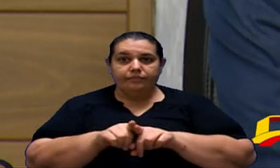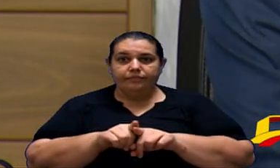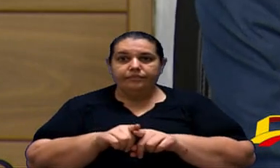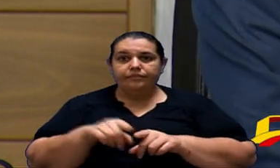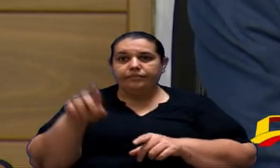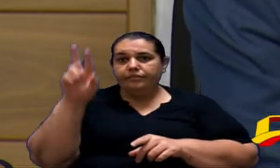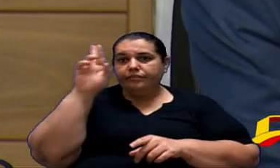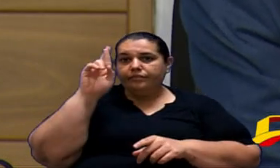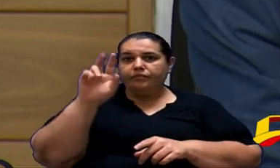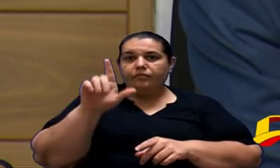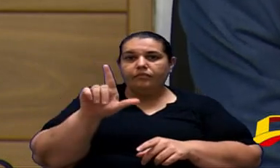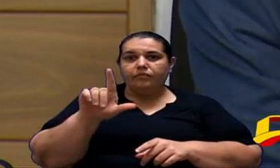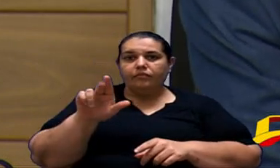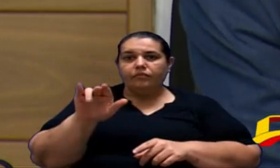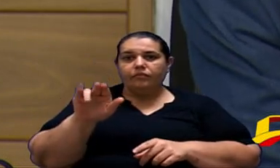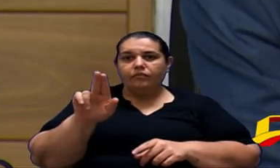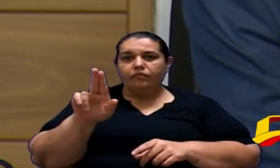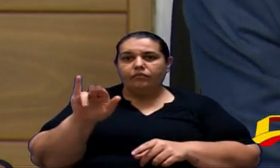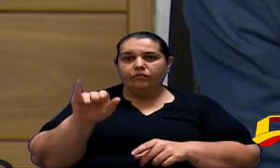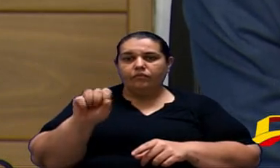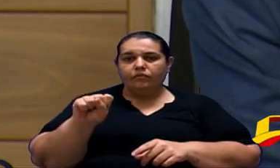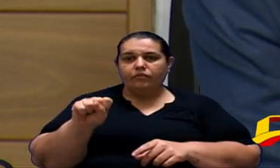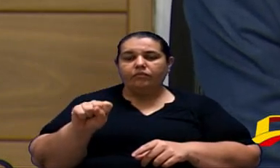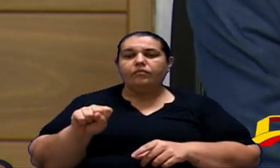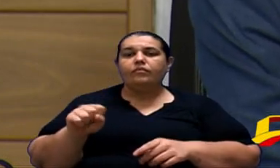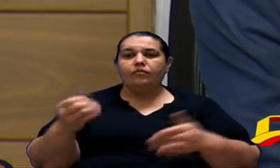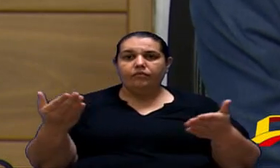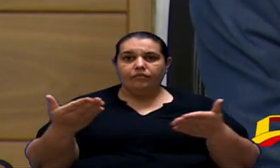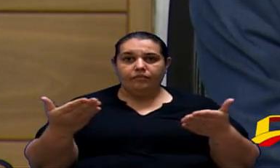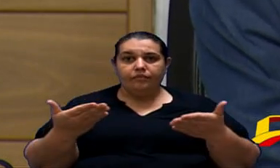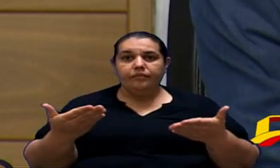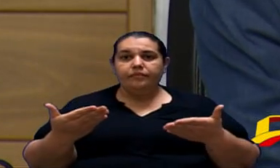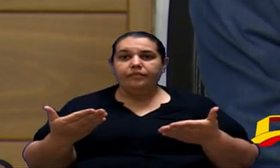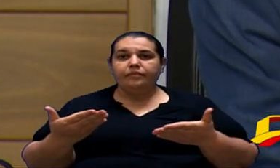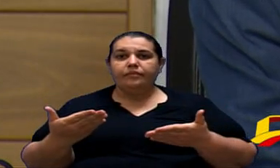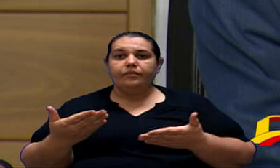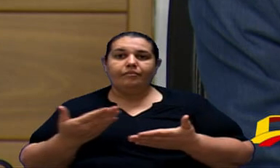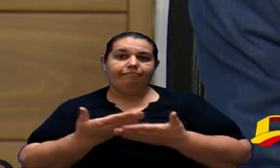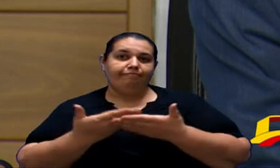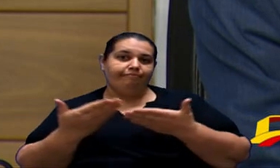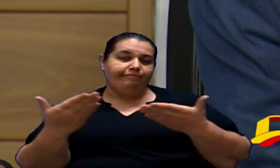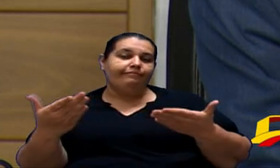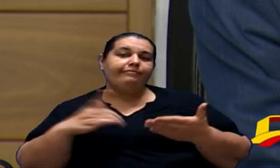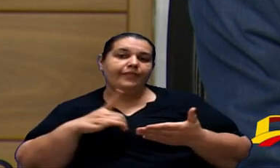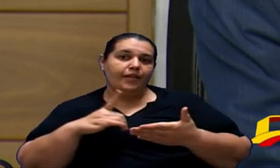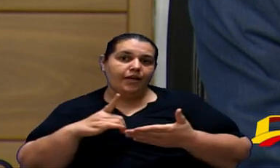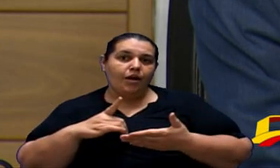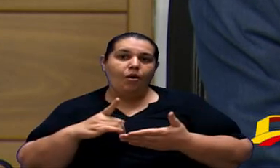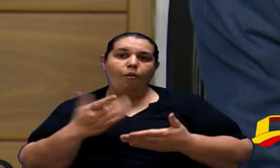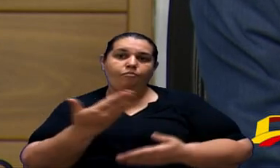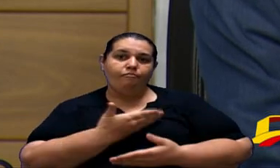presidente Luiz como eu acabei de falar vocês hoje ganharam um grande aliado